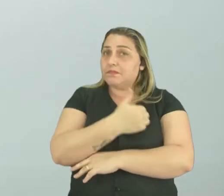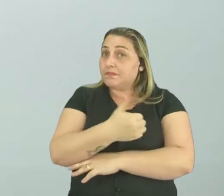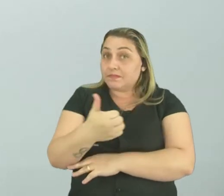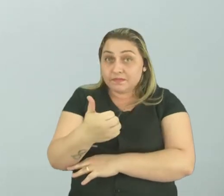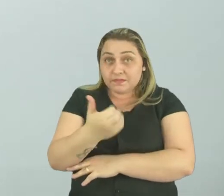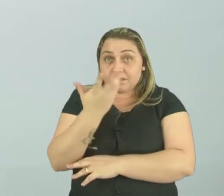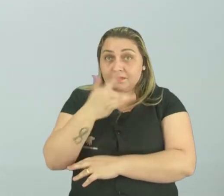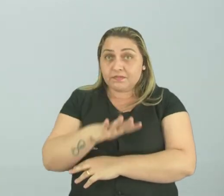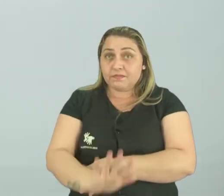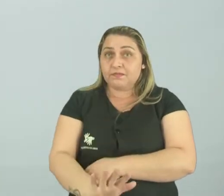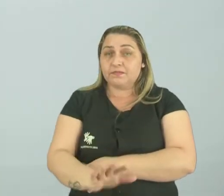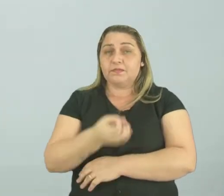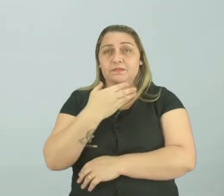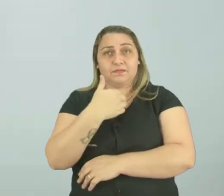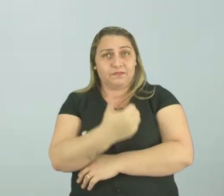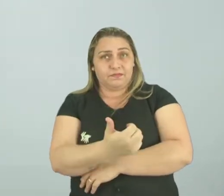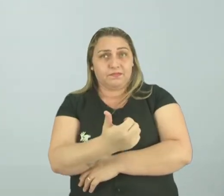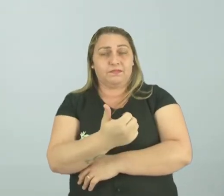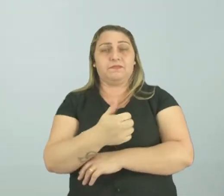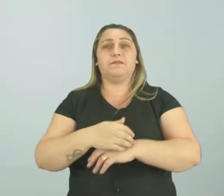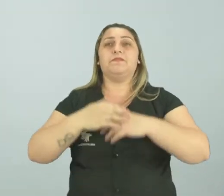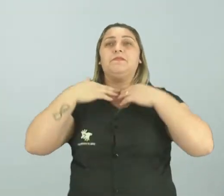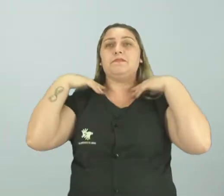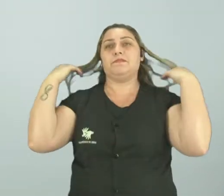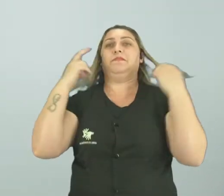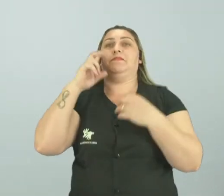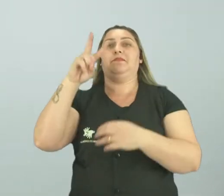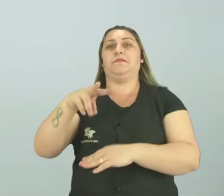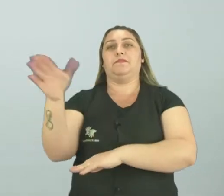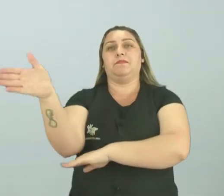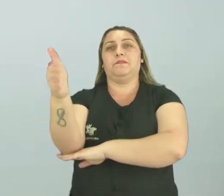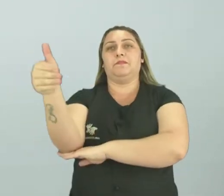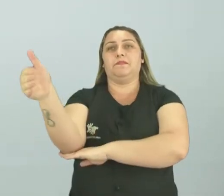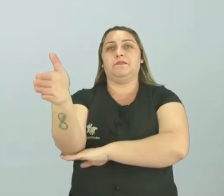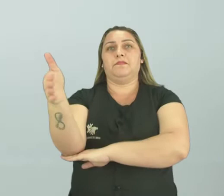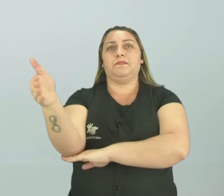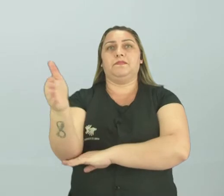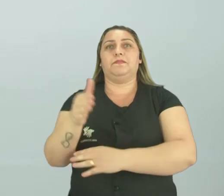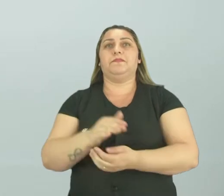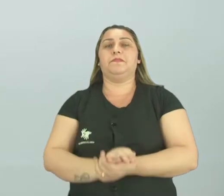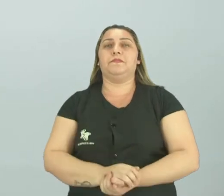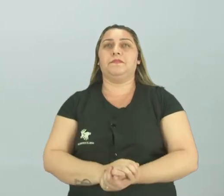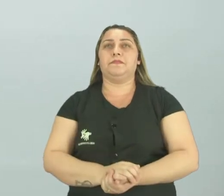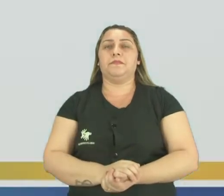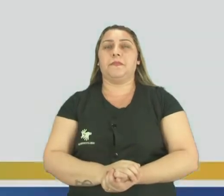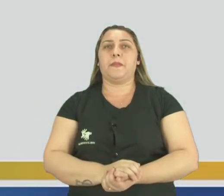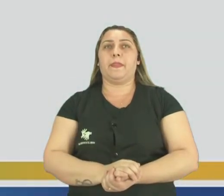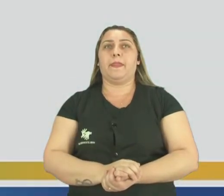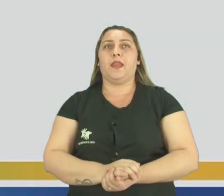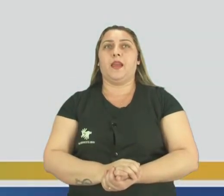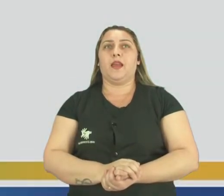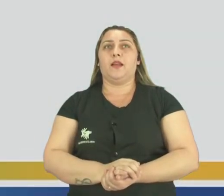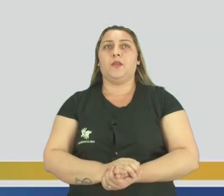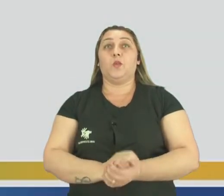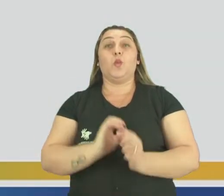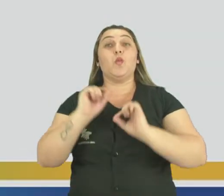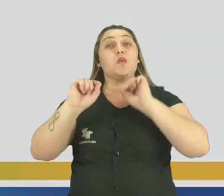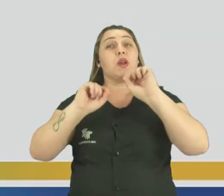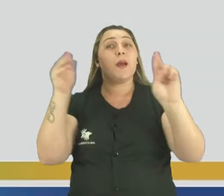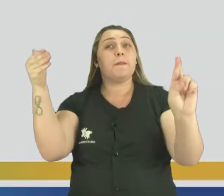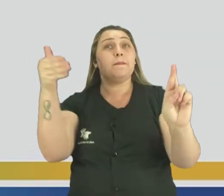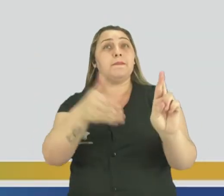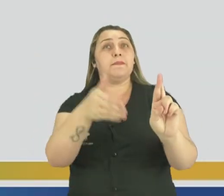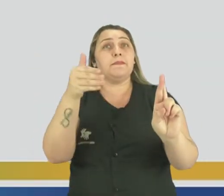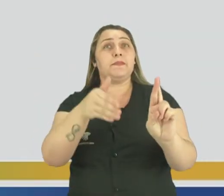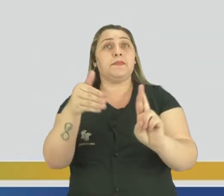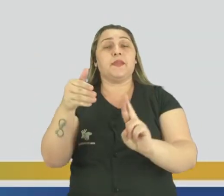tudo bem, crianças? Tudo certinho. Observar a bandeira. Olha lá, ó. Olha aqui, ó. O que